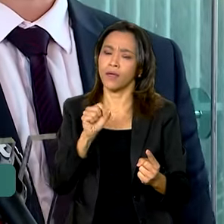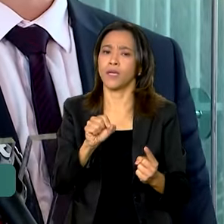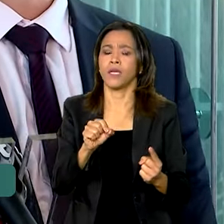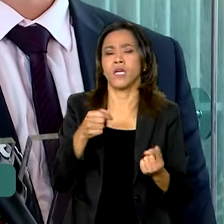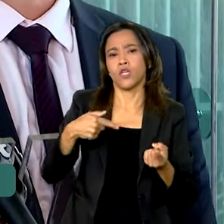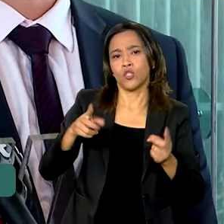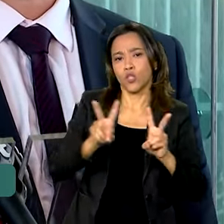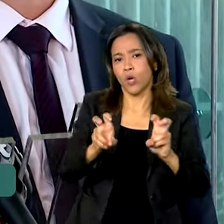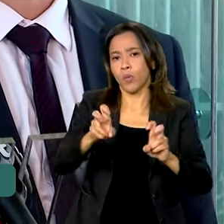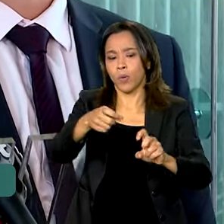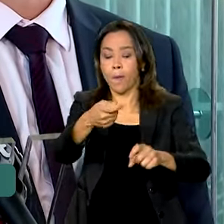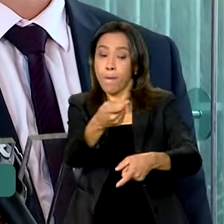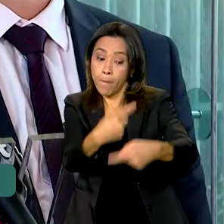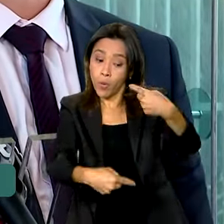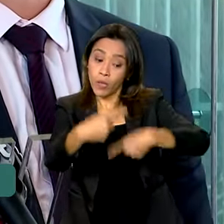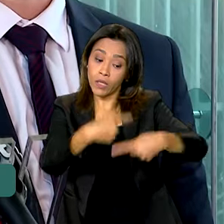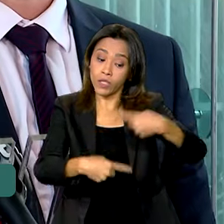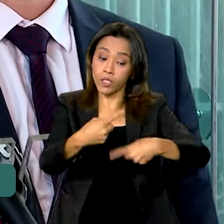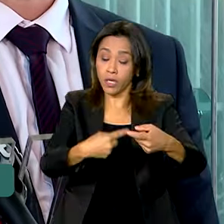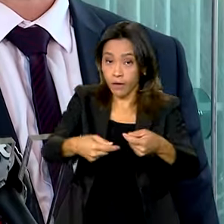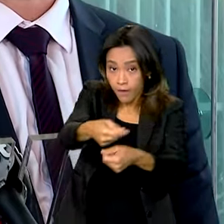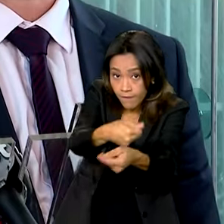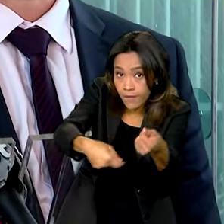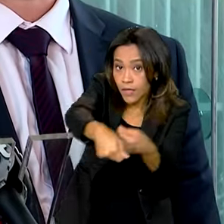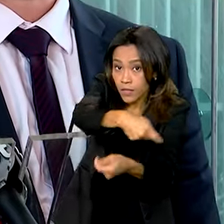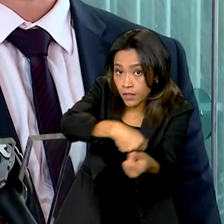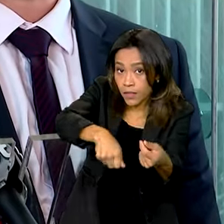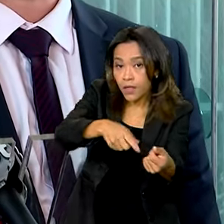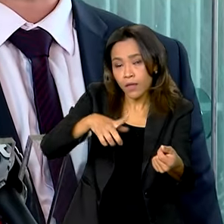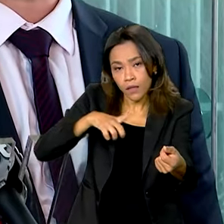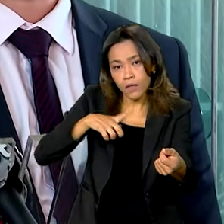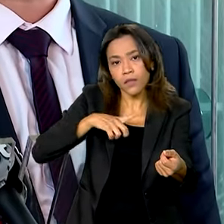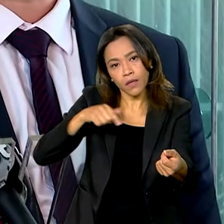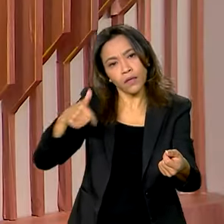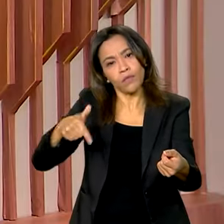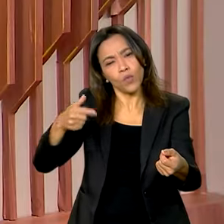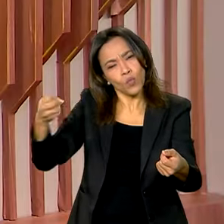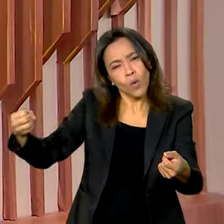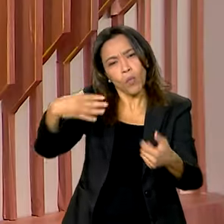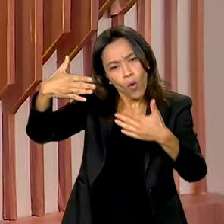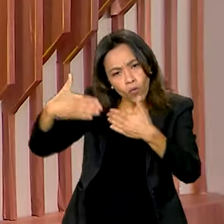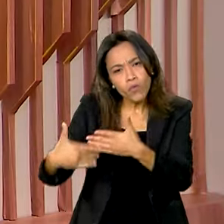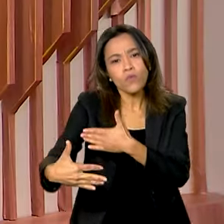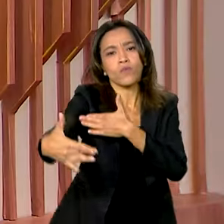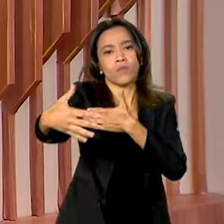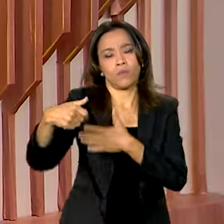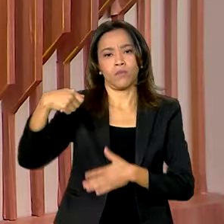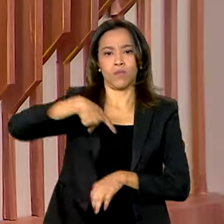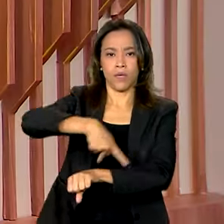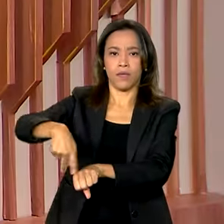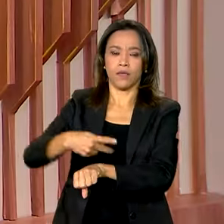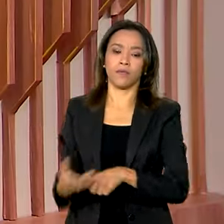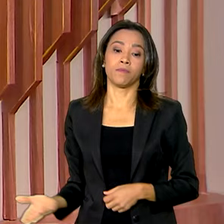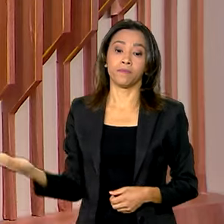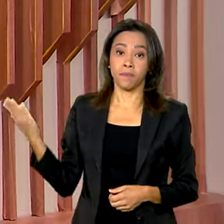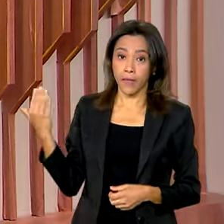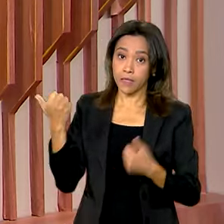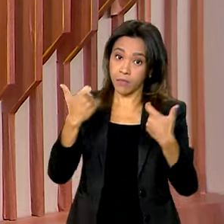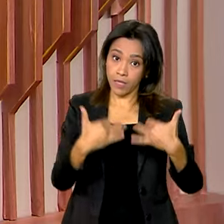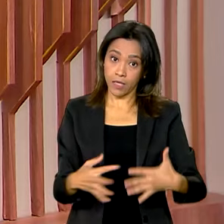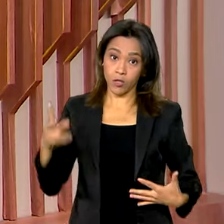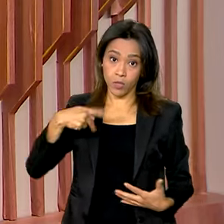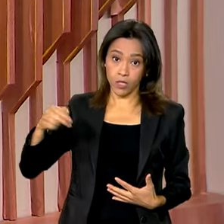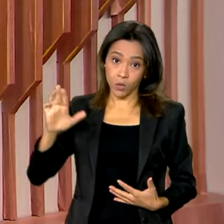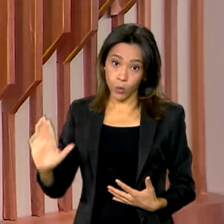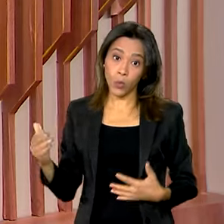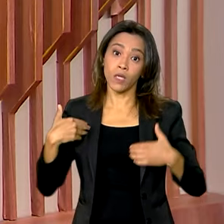política monetária, um novo horizonte macroeconômico para o Brasil. O presidente Lula também falou sobre essa